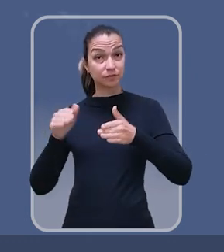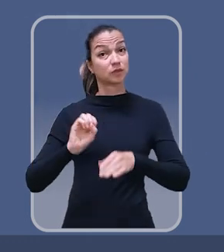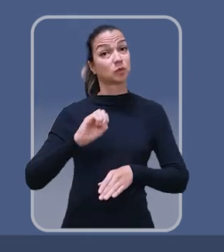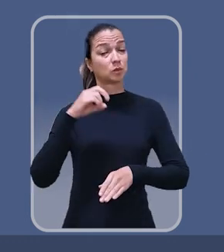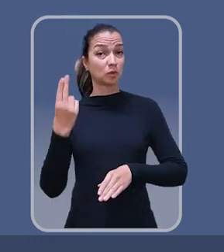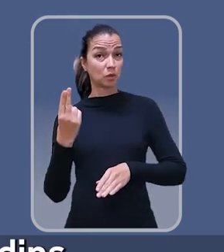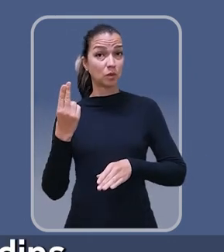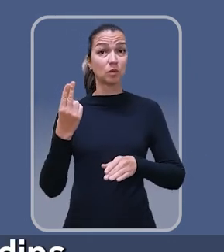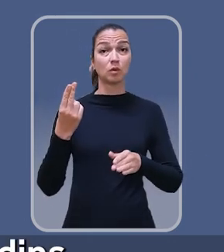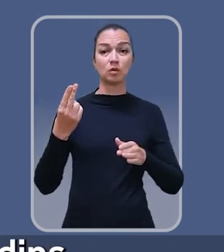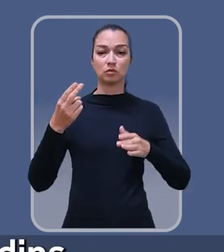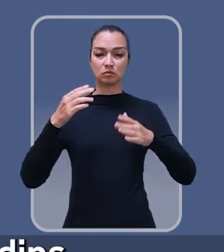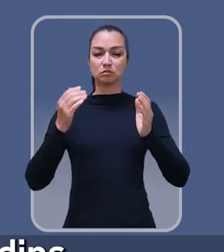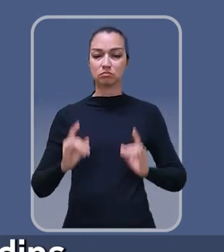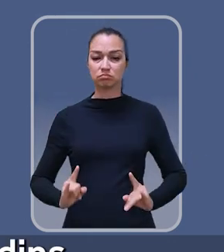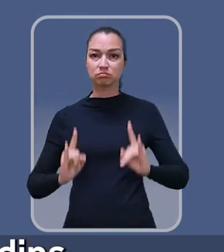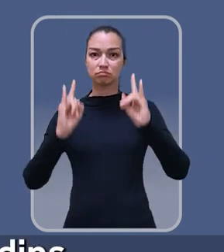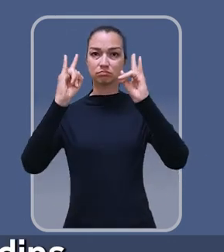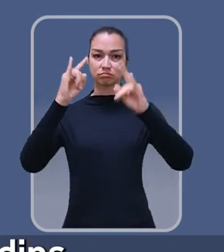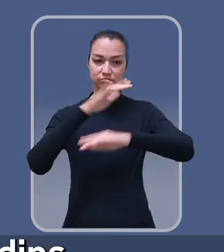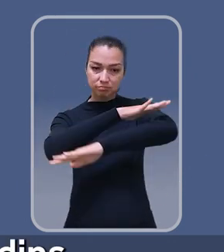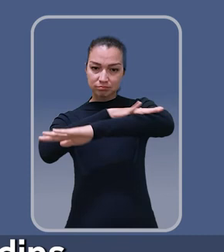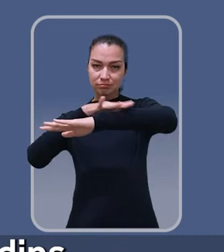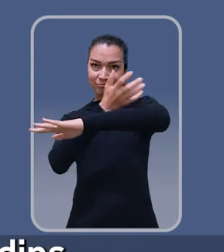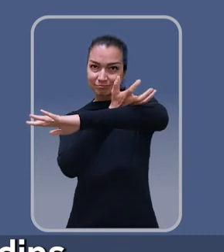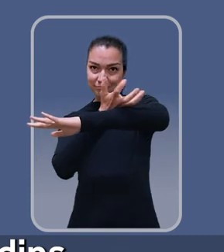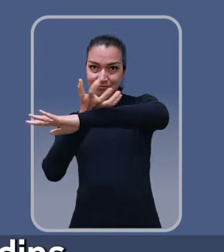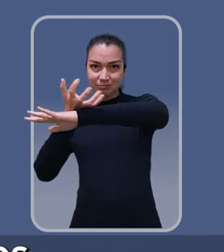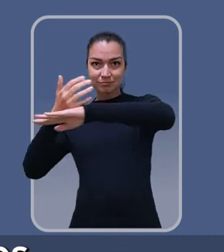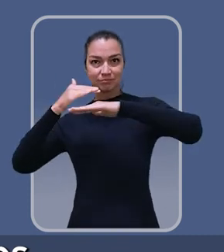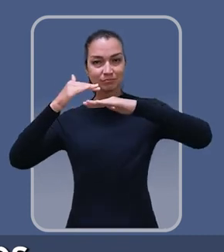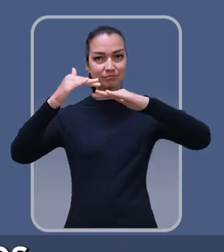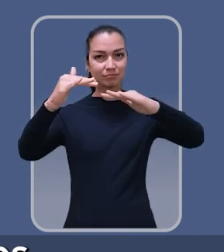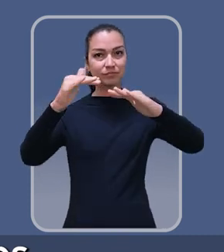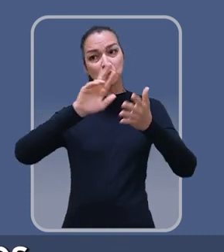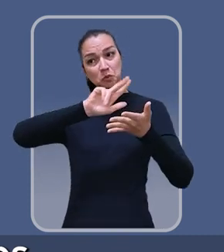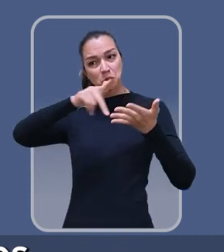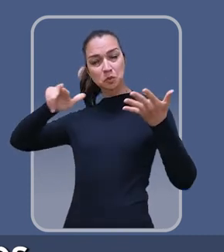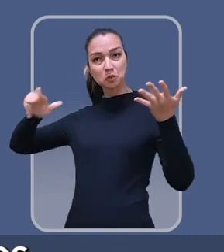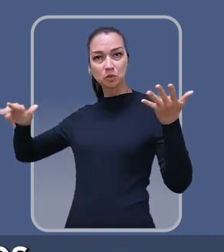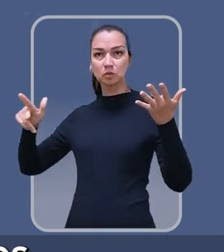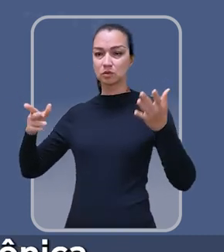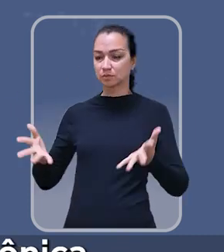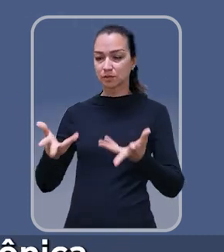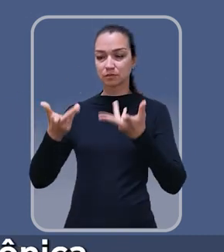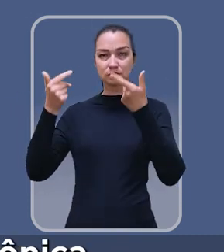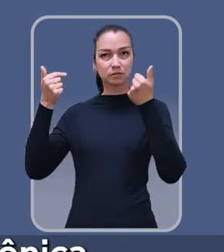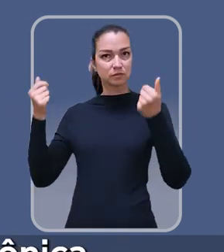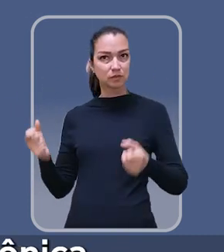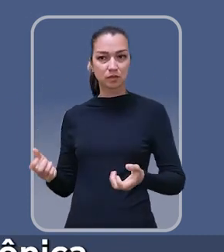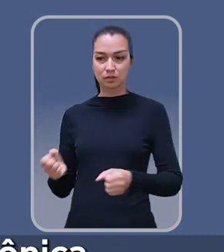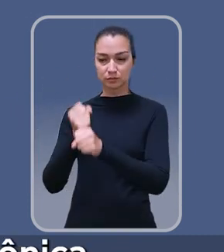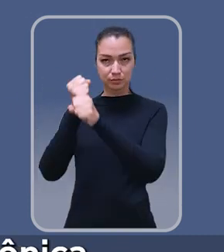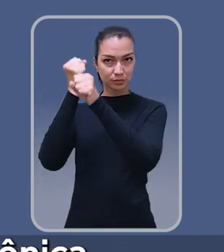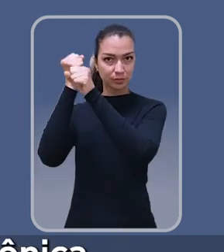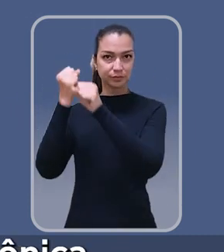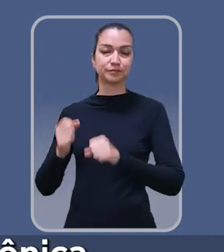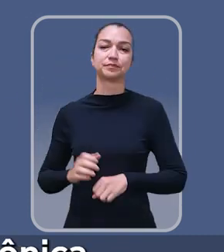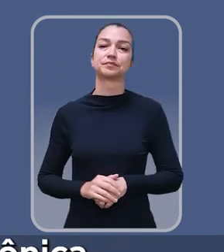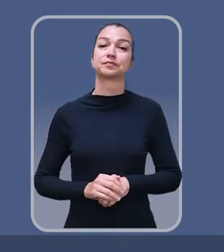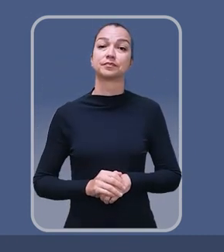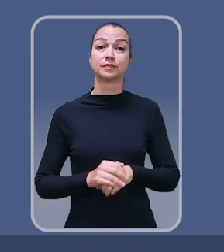específicos, ou, ainda, a utilização de terraços jardins, coberturas e outros instrumentos que qualifiquem a ocupação